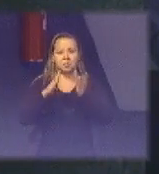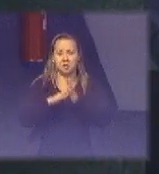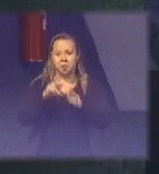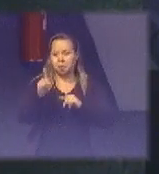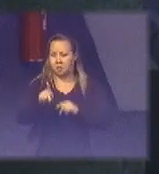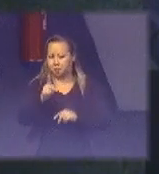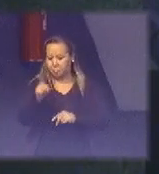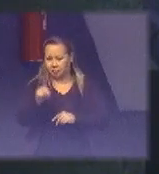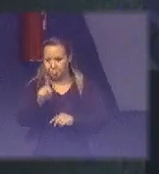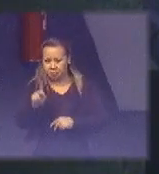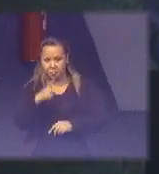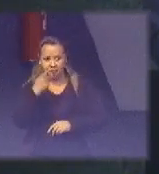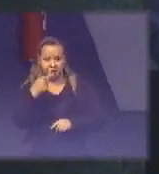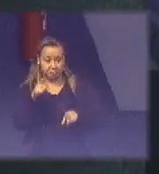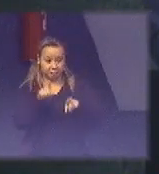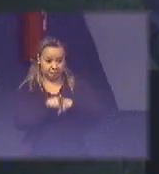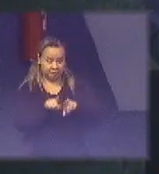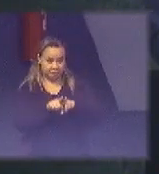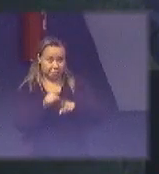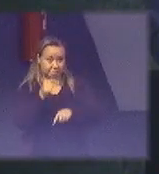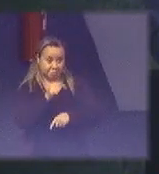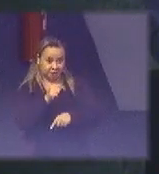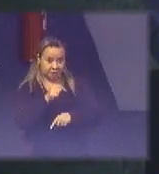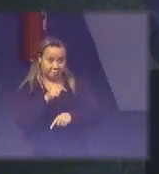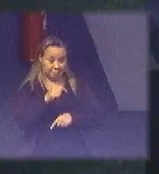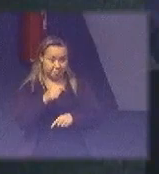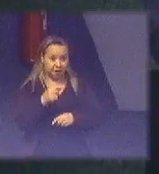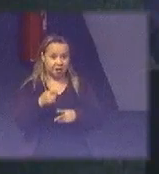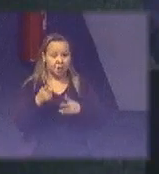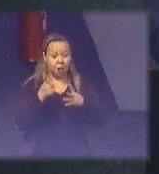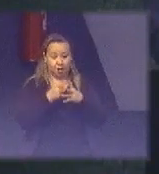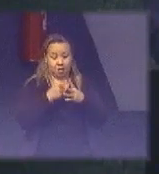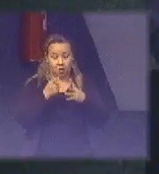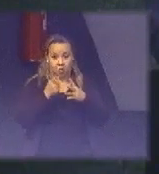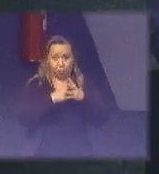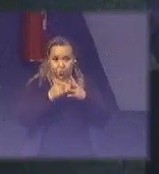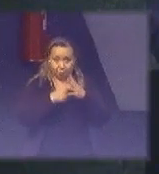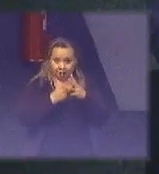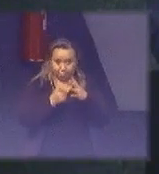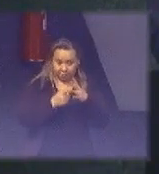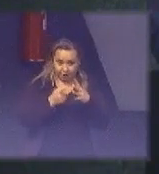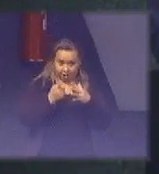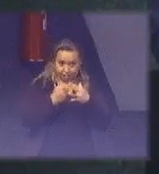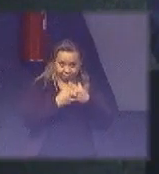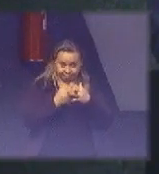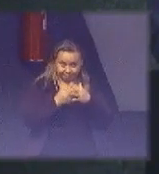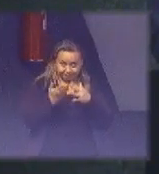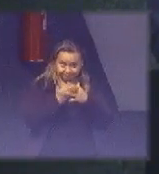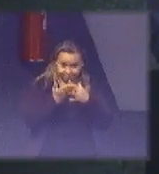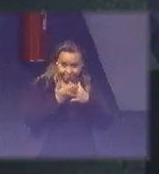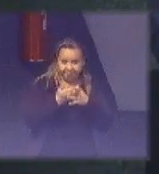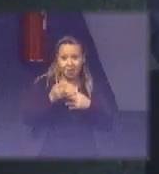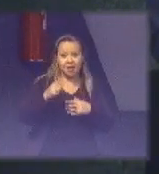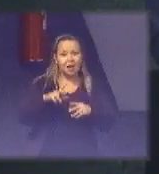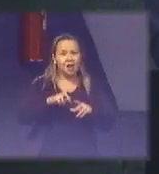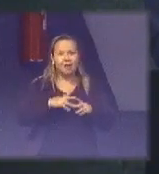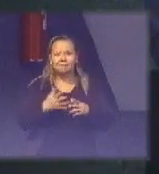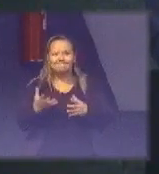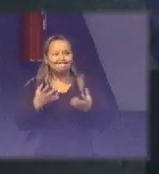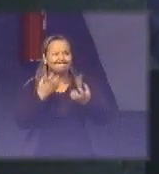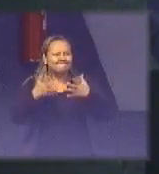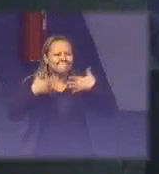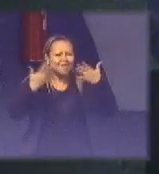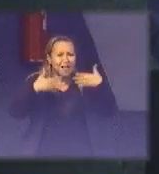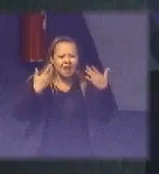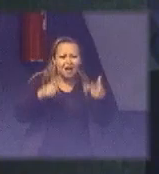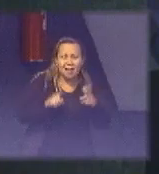dizendo que, assim que bate o recreio, ela pisca os olhos. Quando ela abre, a Ana Vitória está lá fora. É a primeira